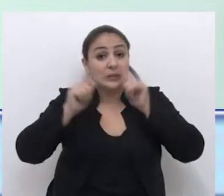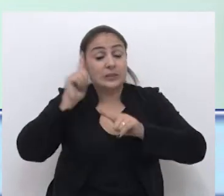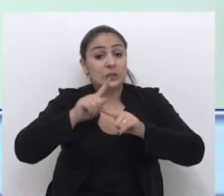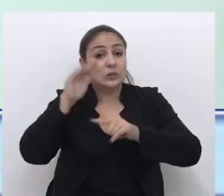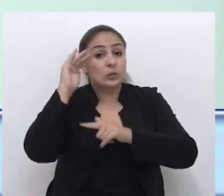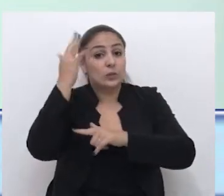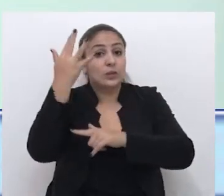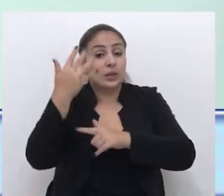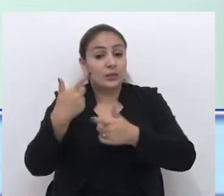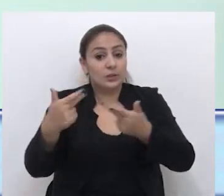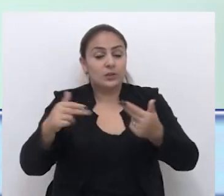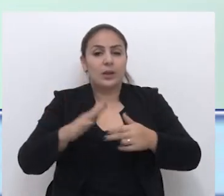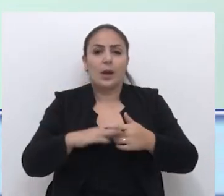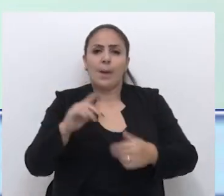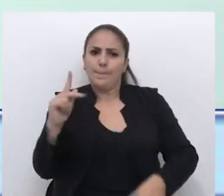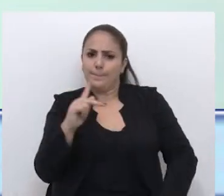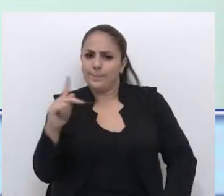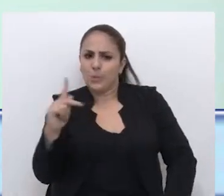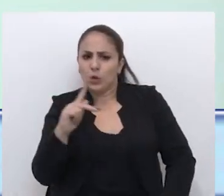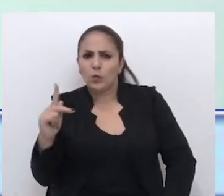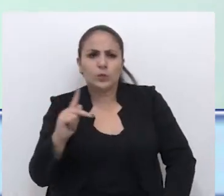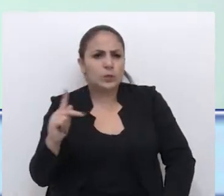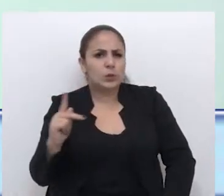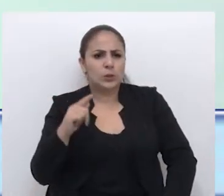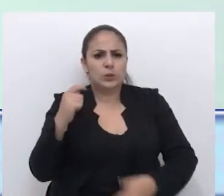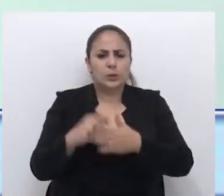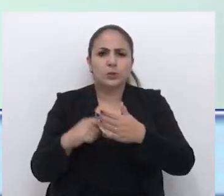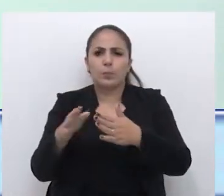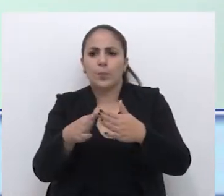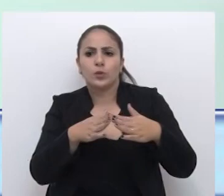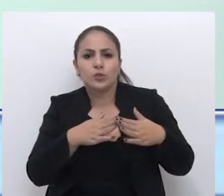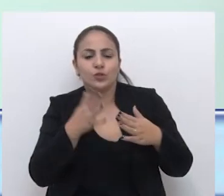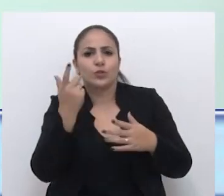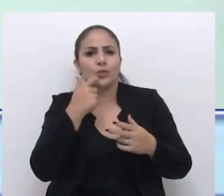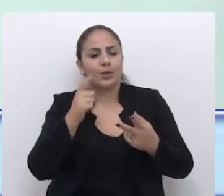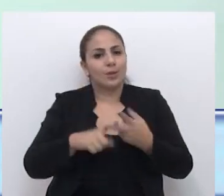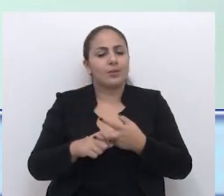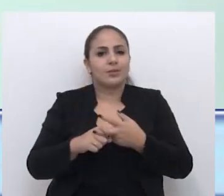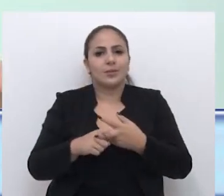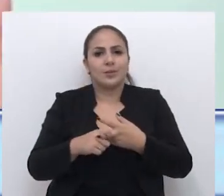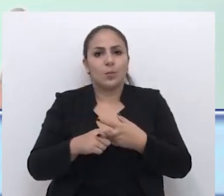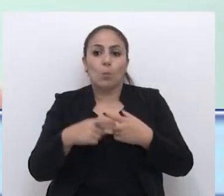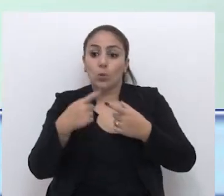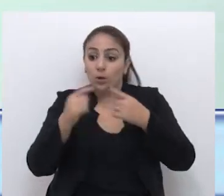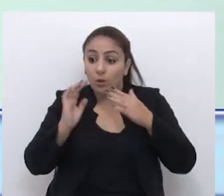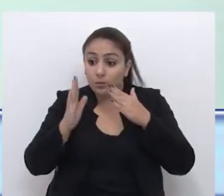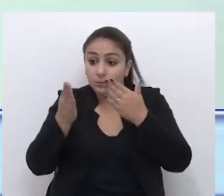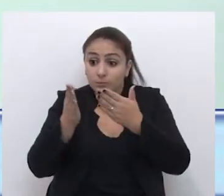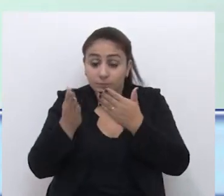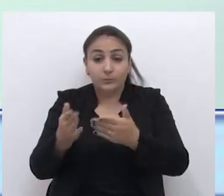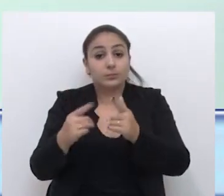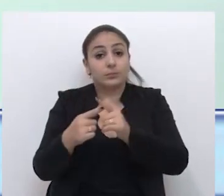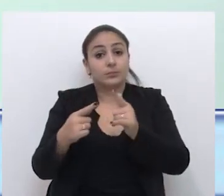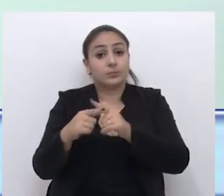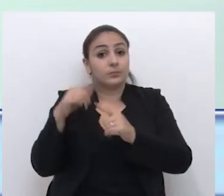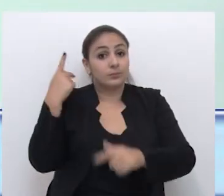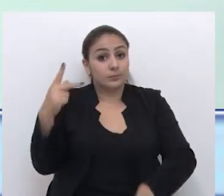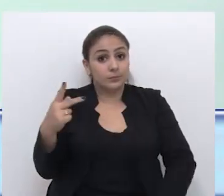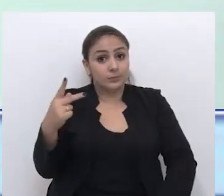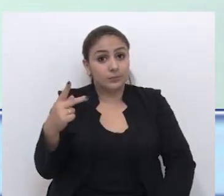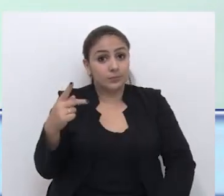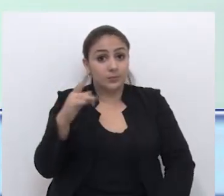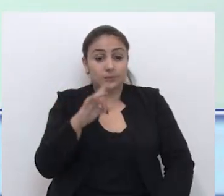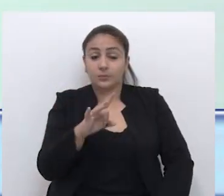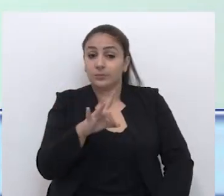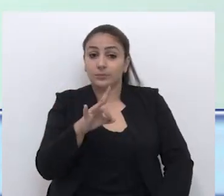desse caso. Então teve aquela professora que tentou proteger algumas crianças. Então por que não dar vazão para esse tipo de